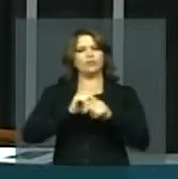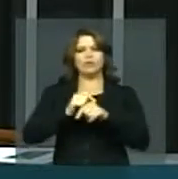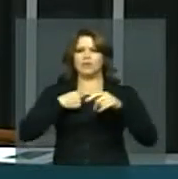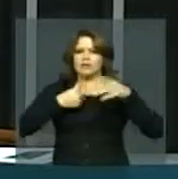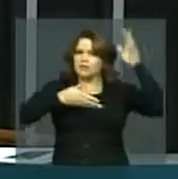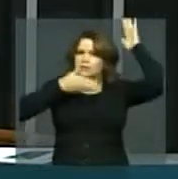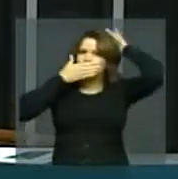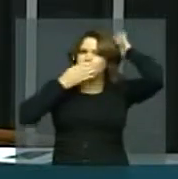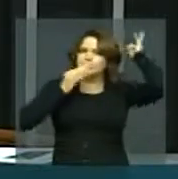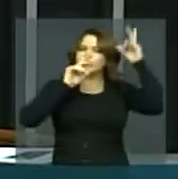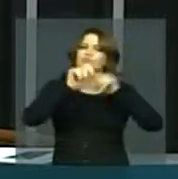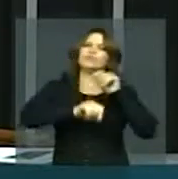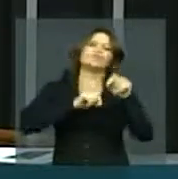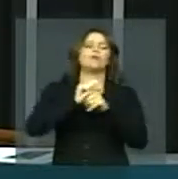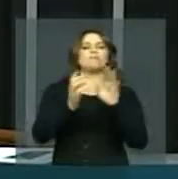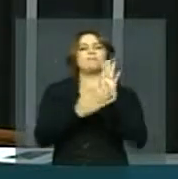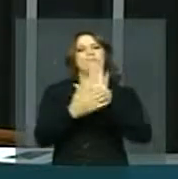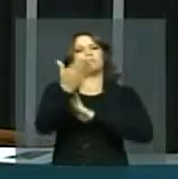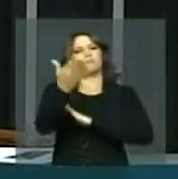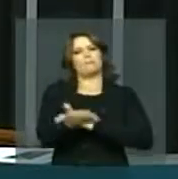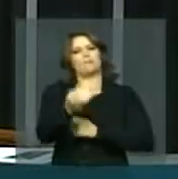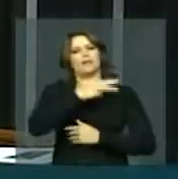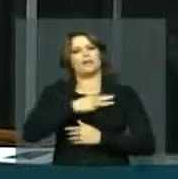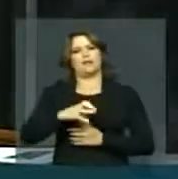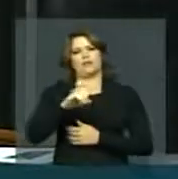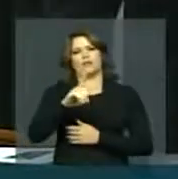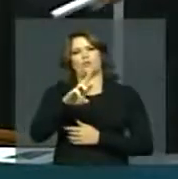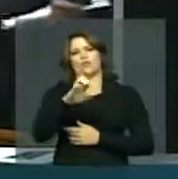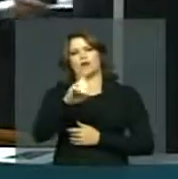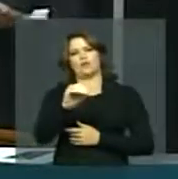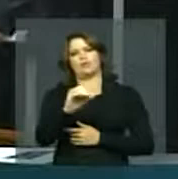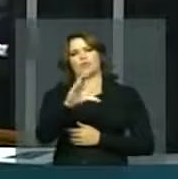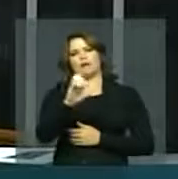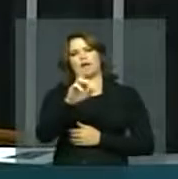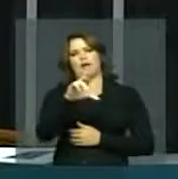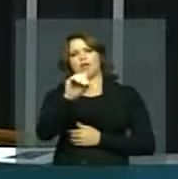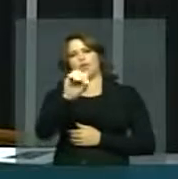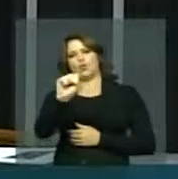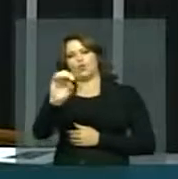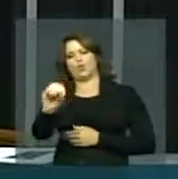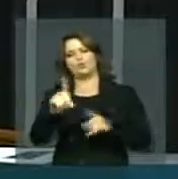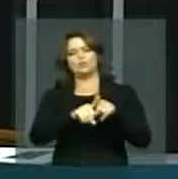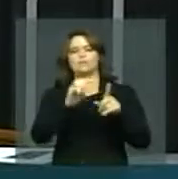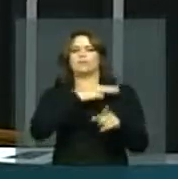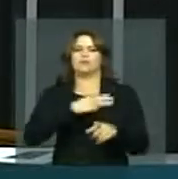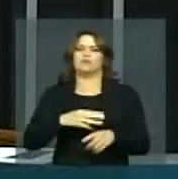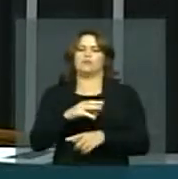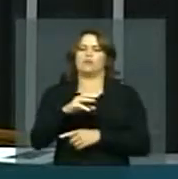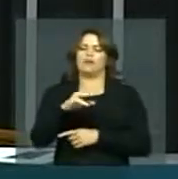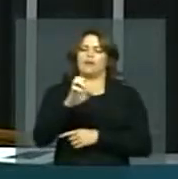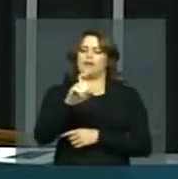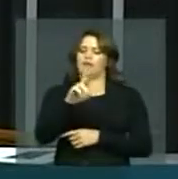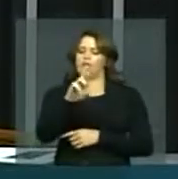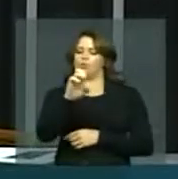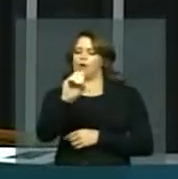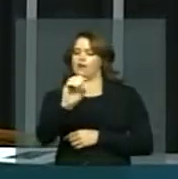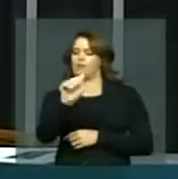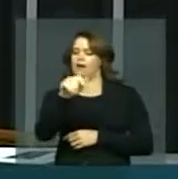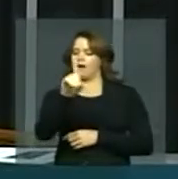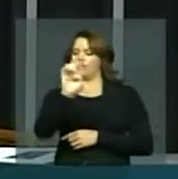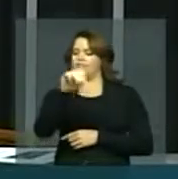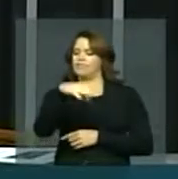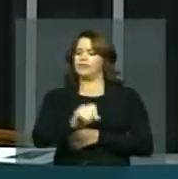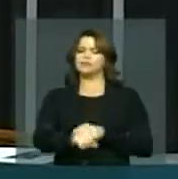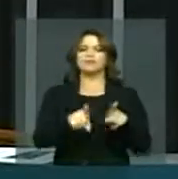Eu quero, portanto, parabenizar o ministro Eduardo Cardoso, parabenizar o ministro Adams, parabenizar a presidente da FUNAI, a